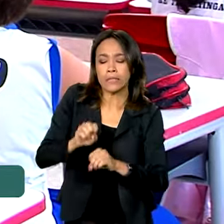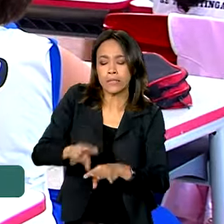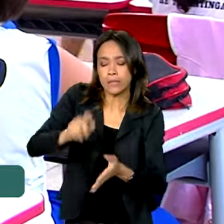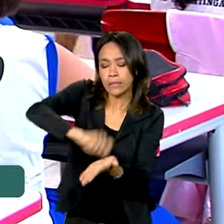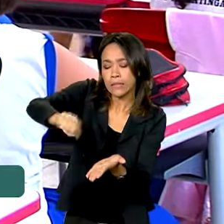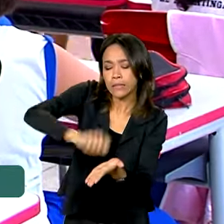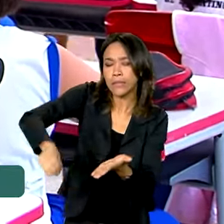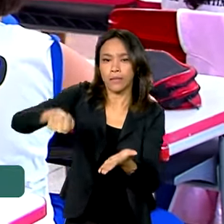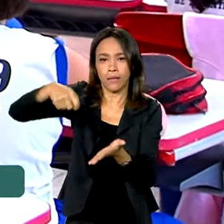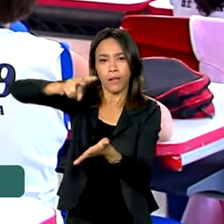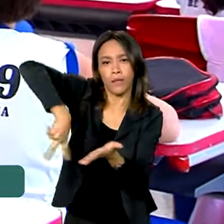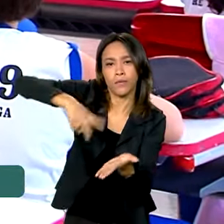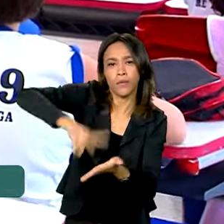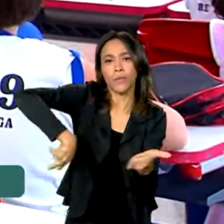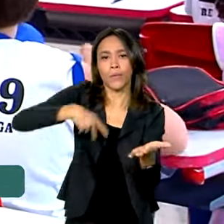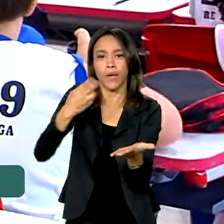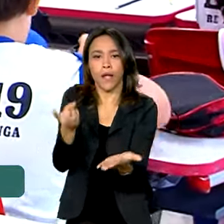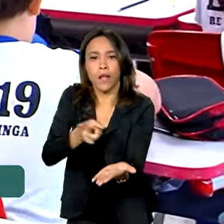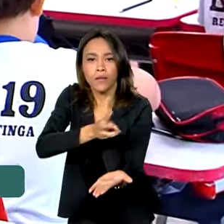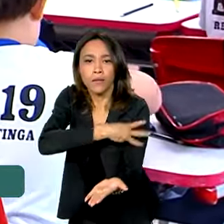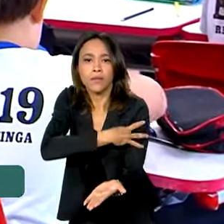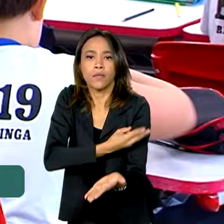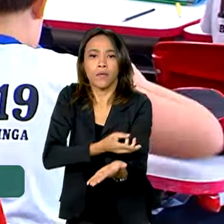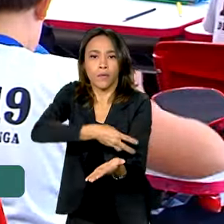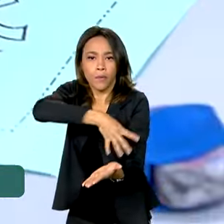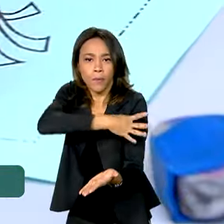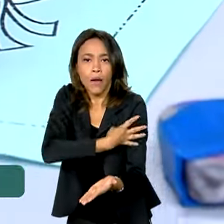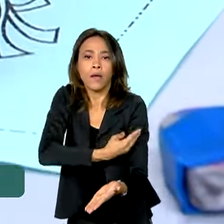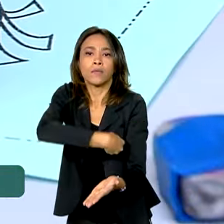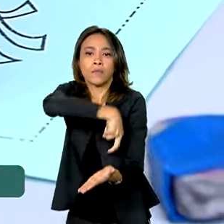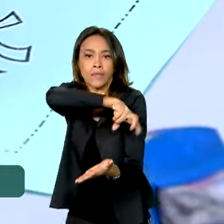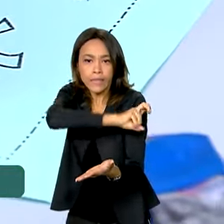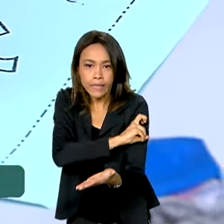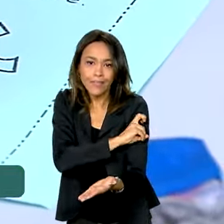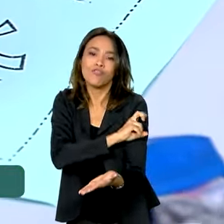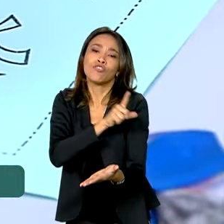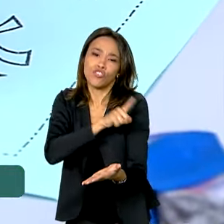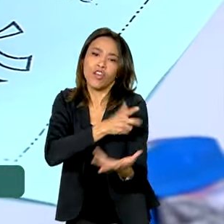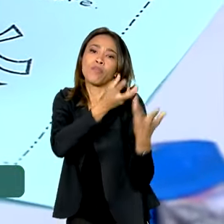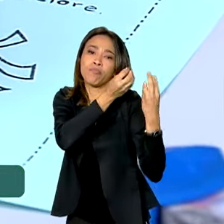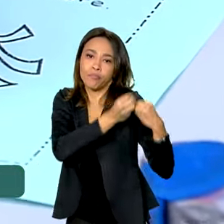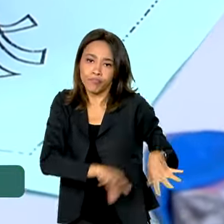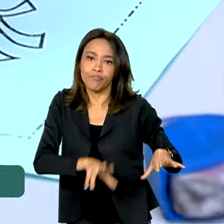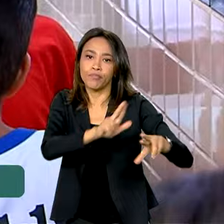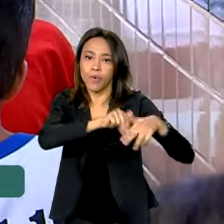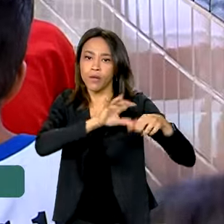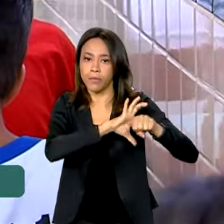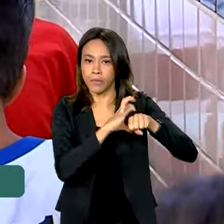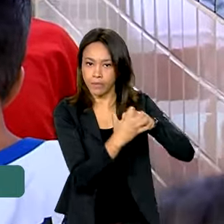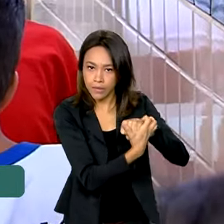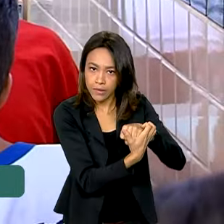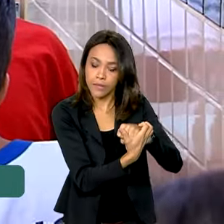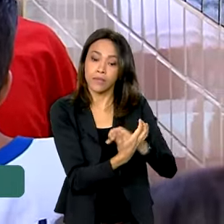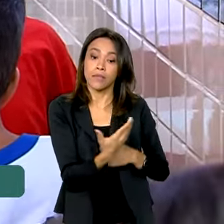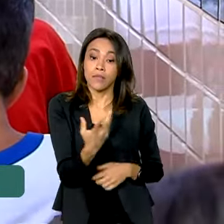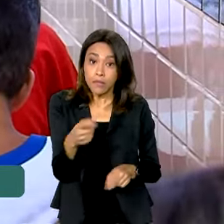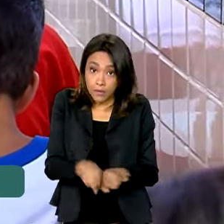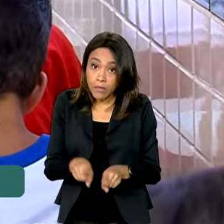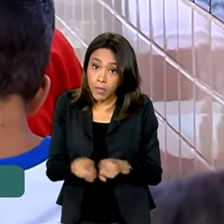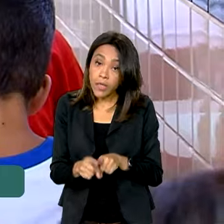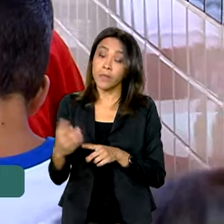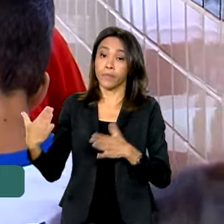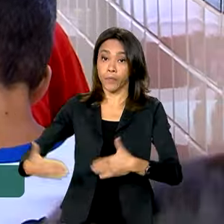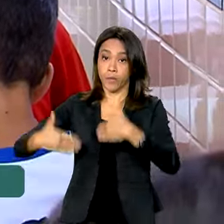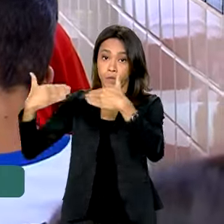dos alunos do terceiro, quarto e quinto anos que foram prejudicados pela pandemia. Além disso, o Ministério da